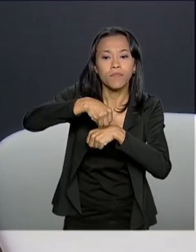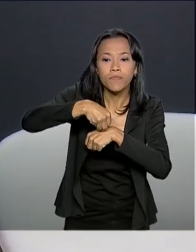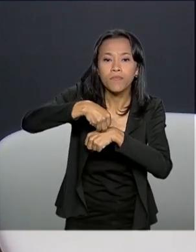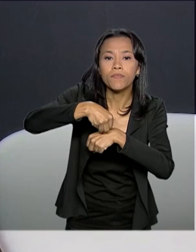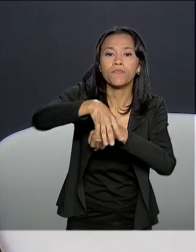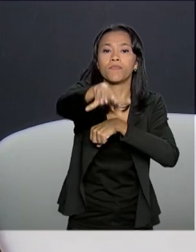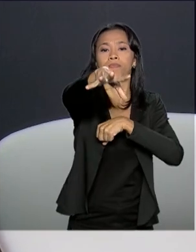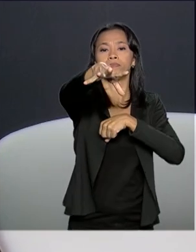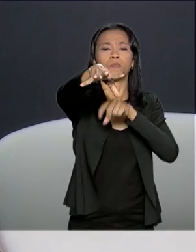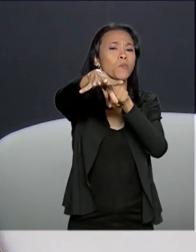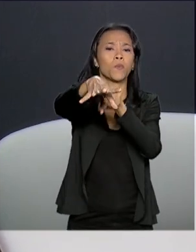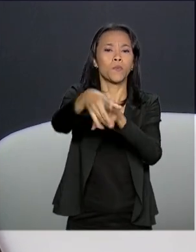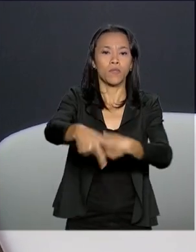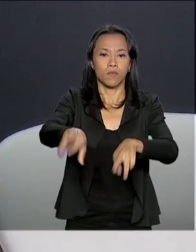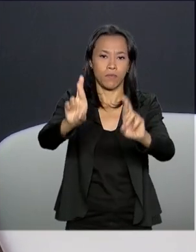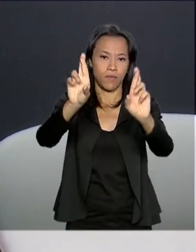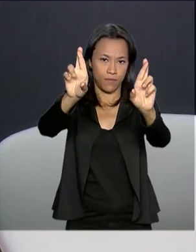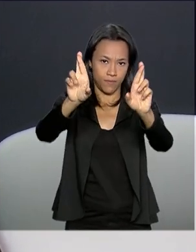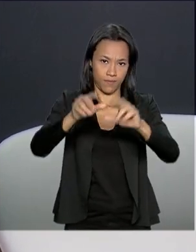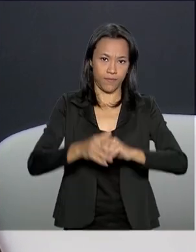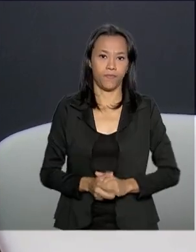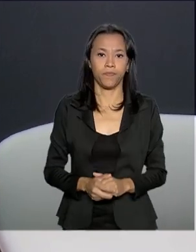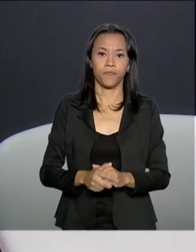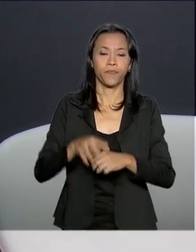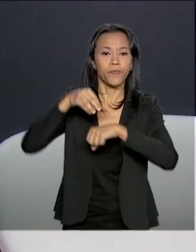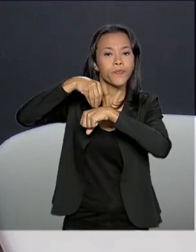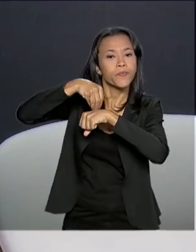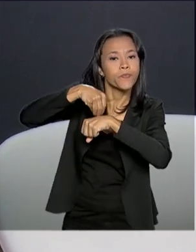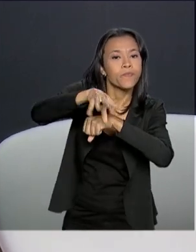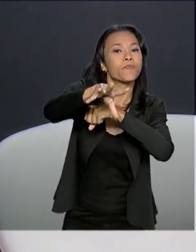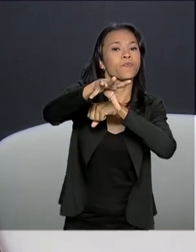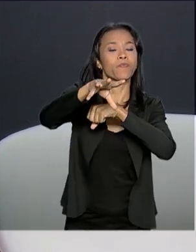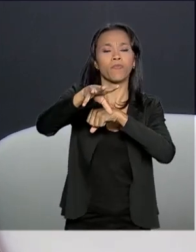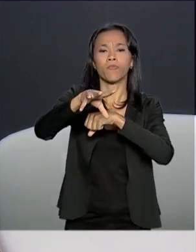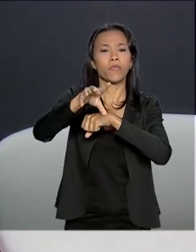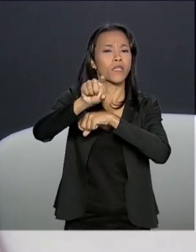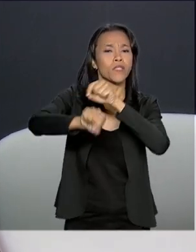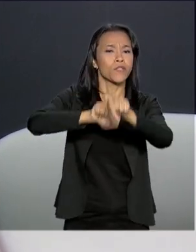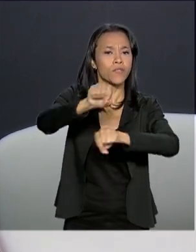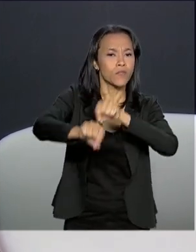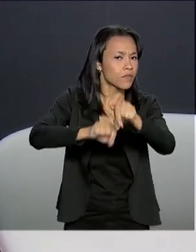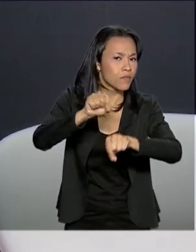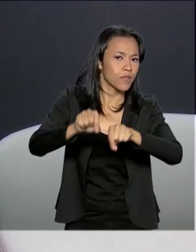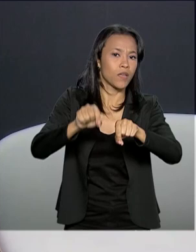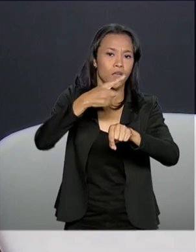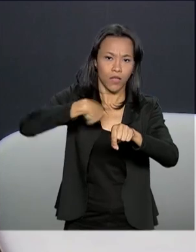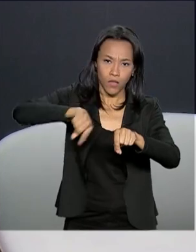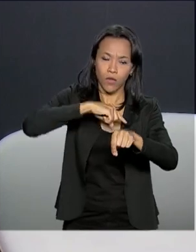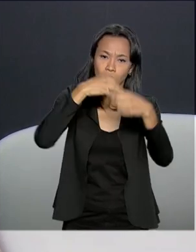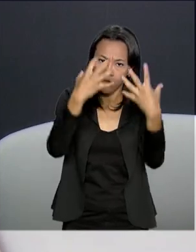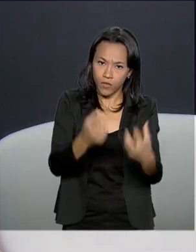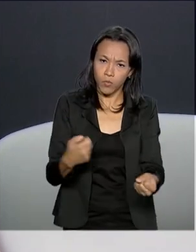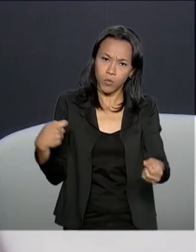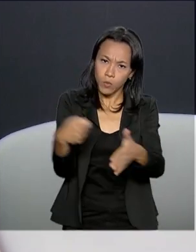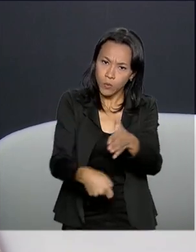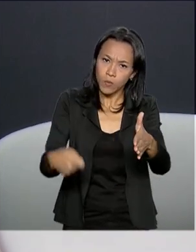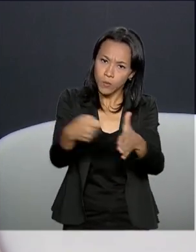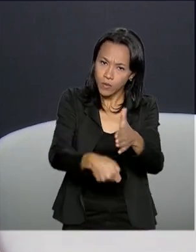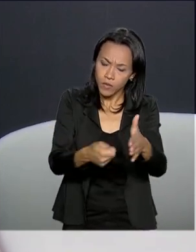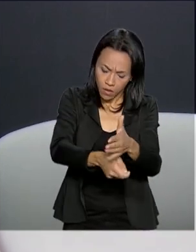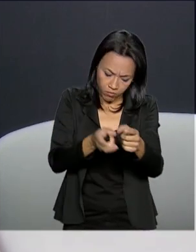esperança, uma mensagem de que nós vamos, numa luta constante,